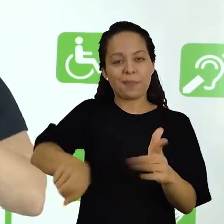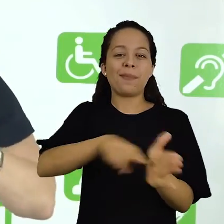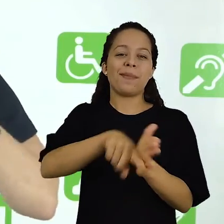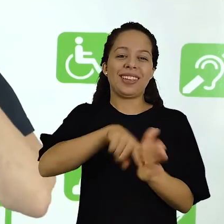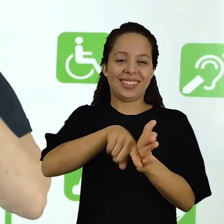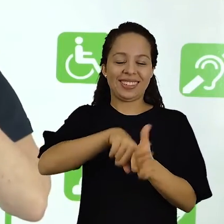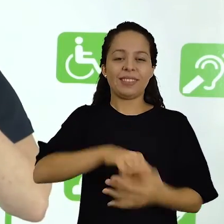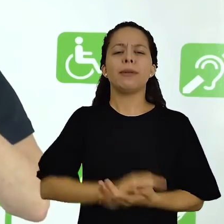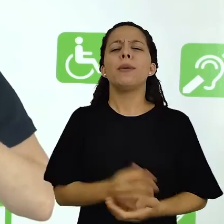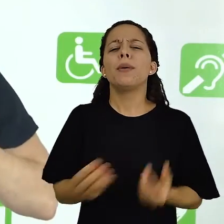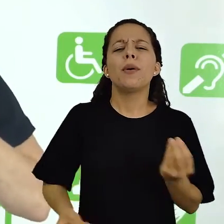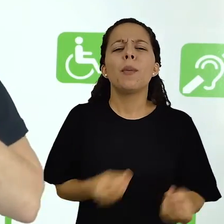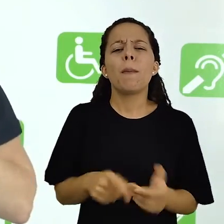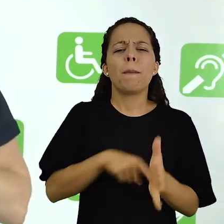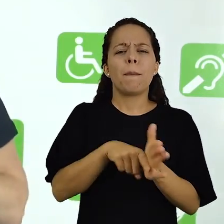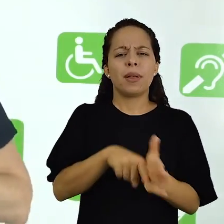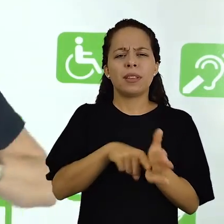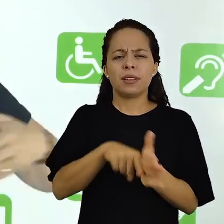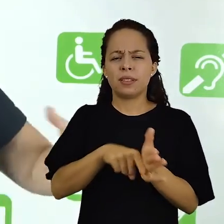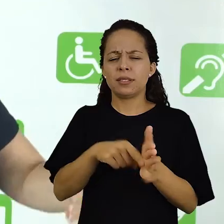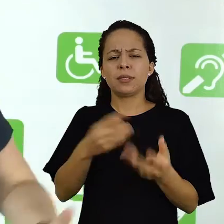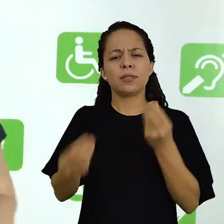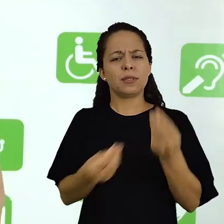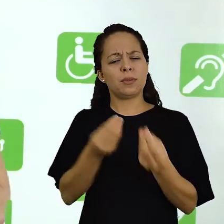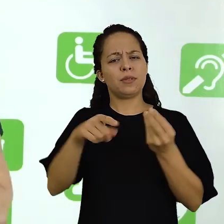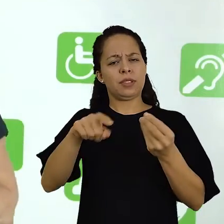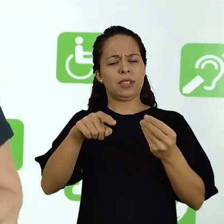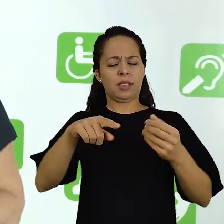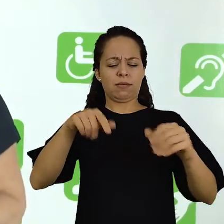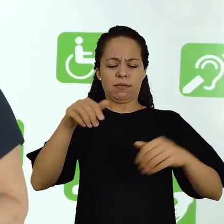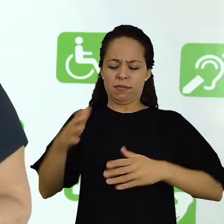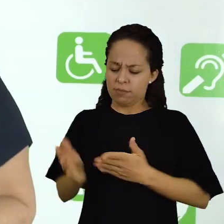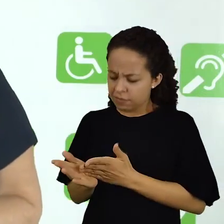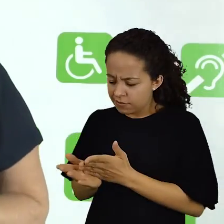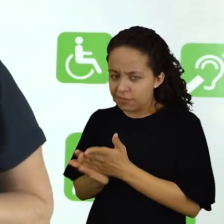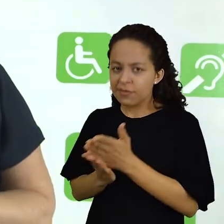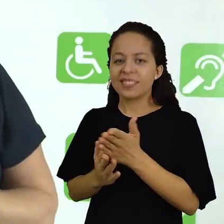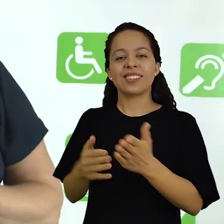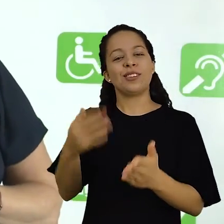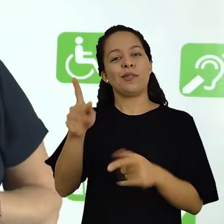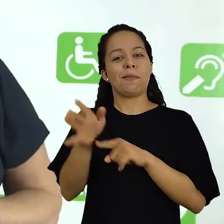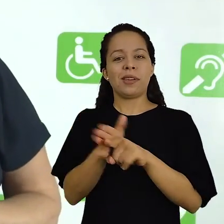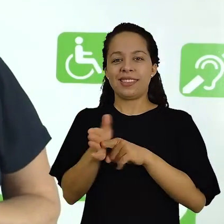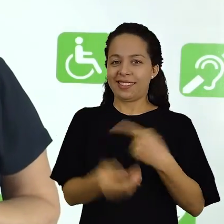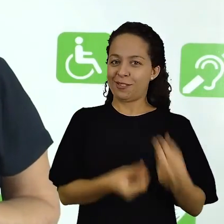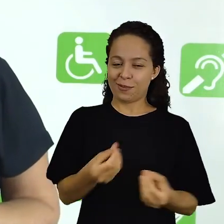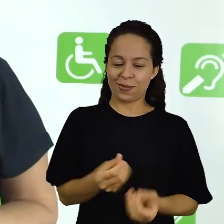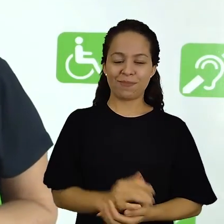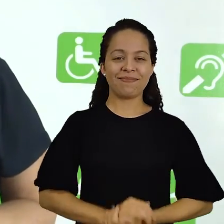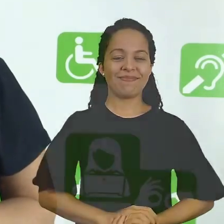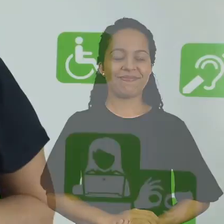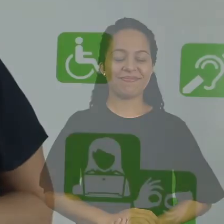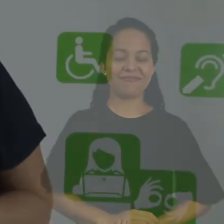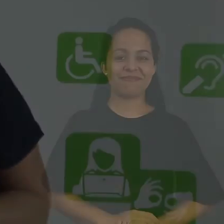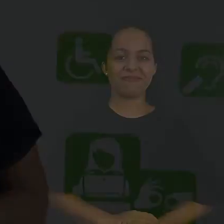Como pesquisar, em que você vai se abalizar, como você vai caminhar nessa sua pesquisa. abalizar, abalijar. Não